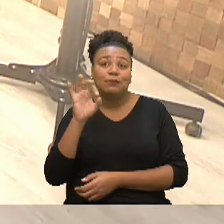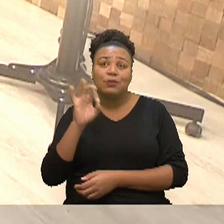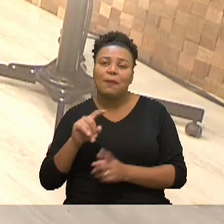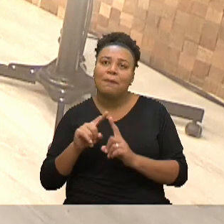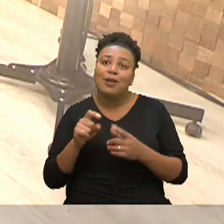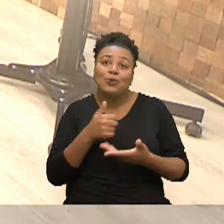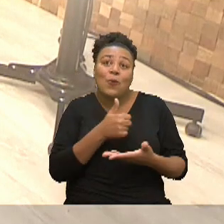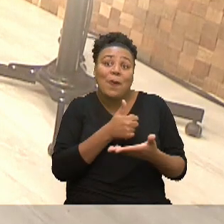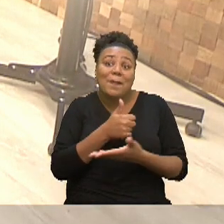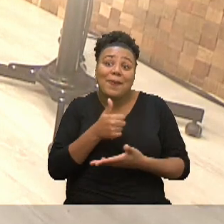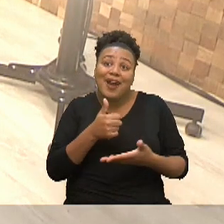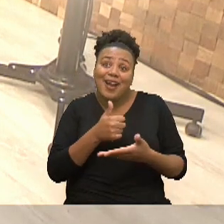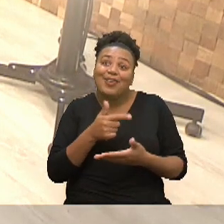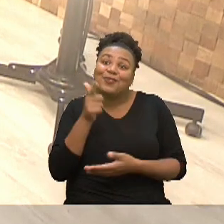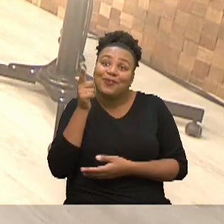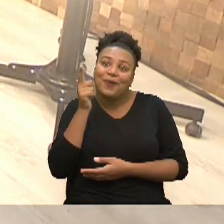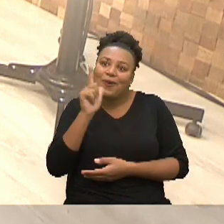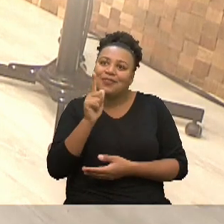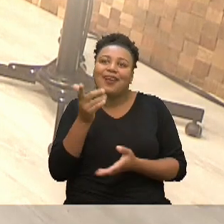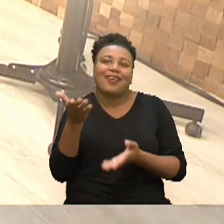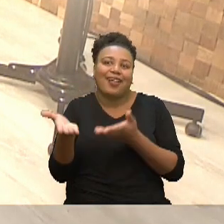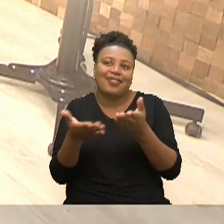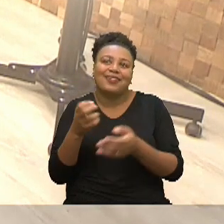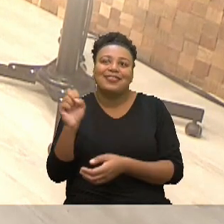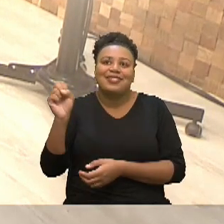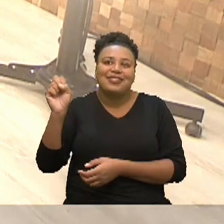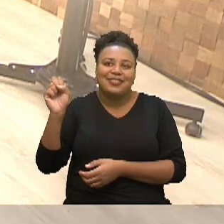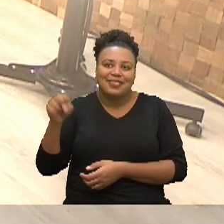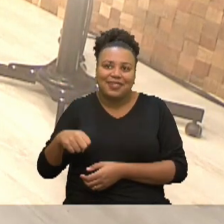do básico a gente consegue dar conta assim